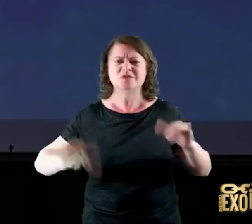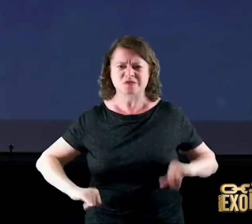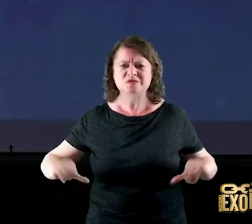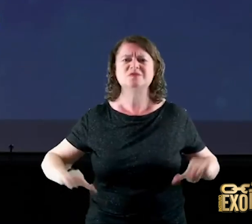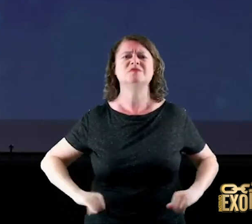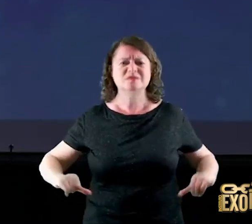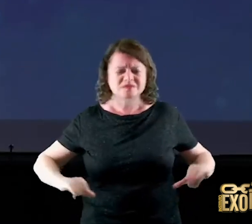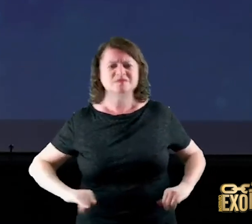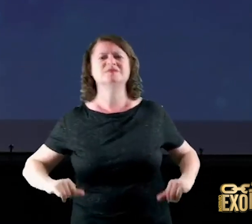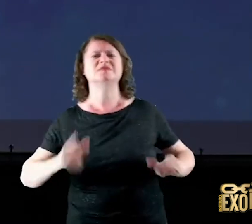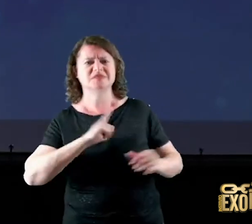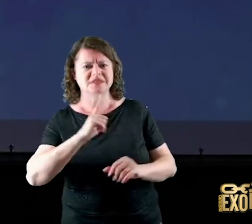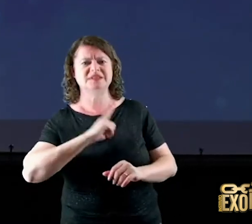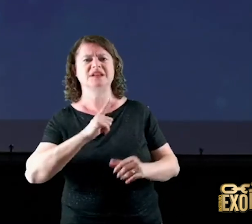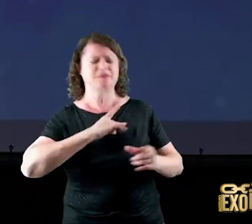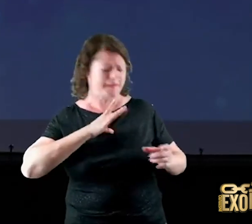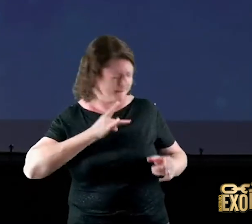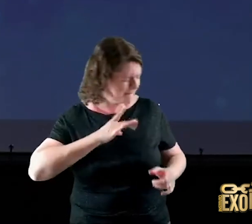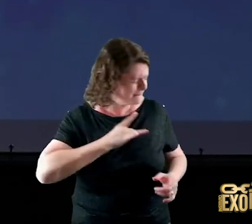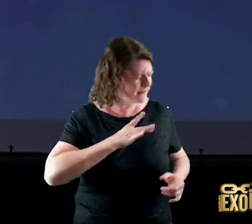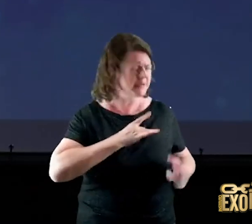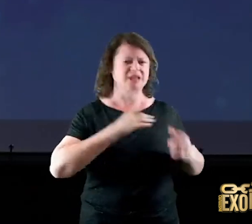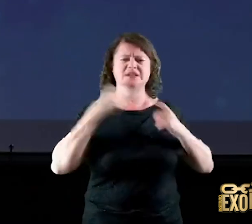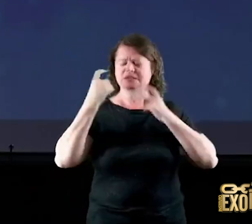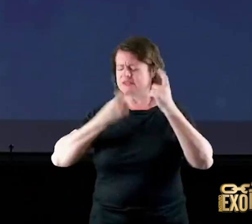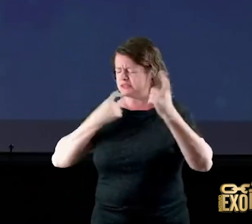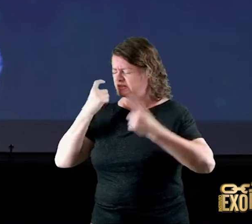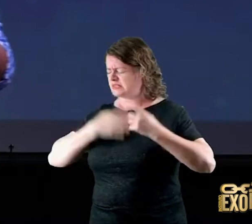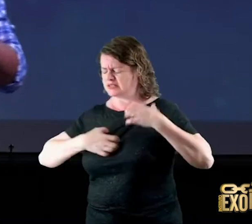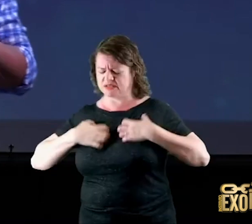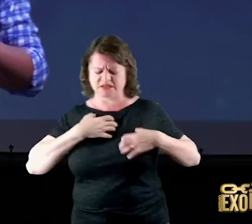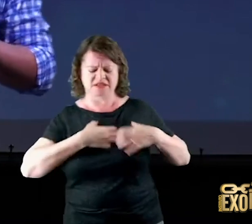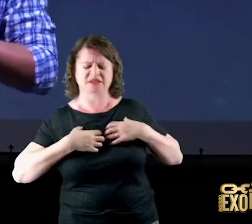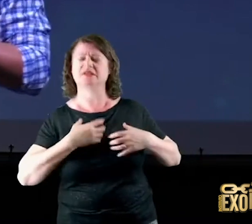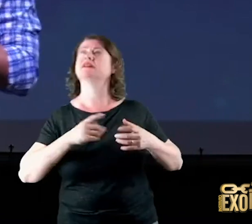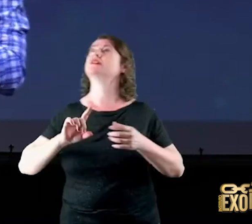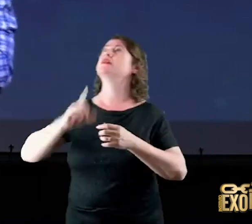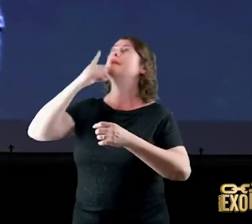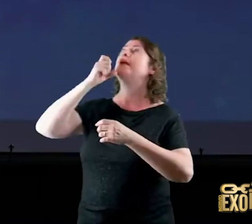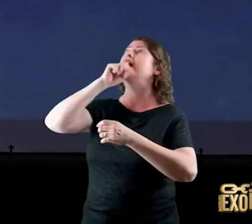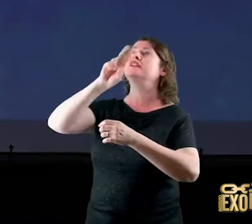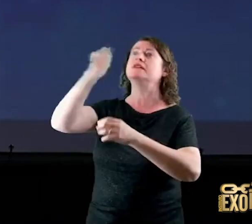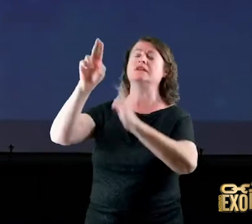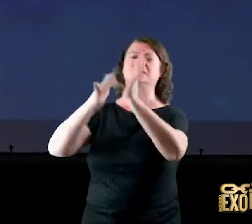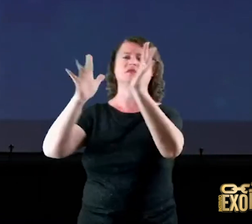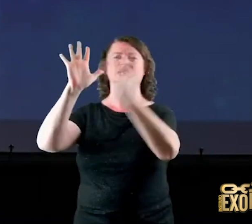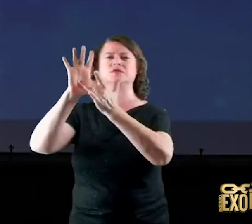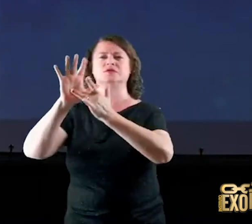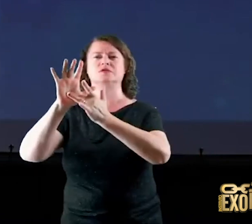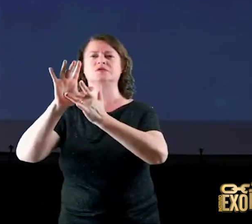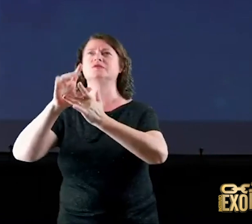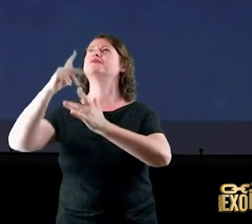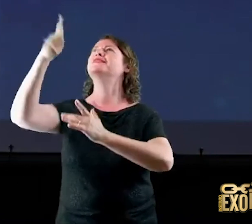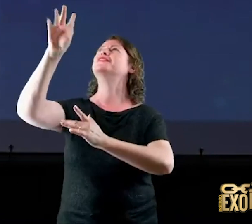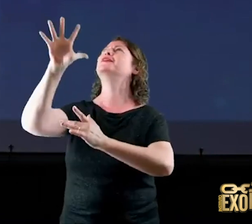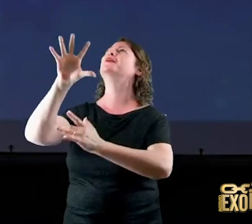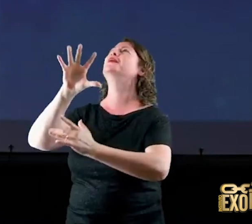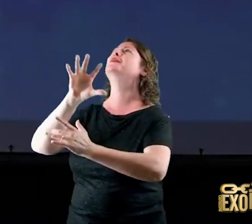estão alimentadas Pai de medo tira o medo hoje Pai porque o teu amor lança fora todo medo